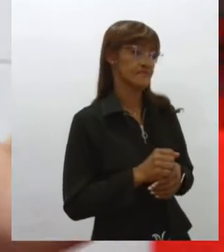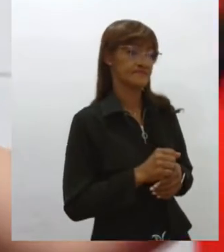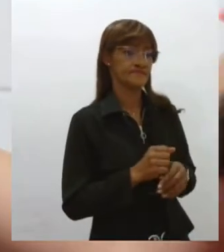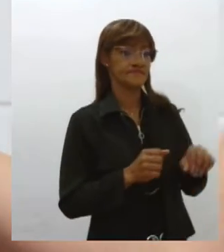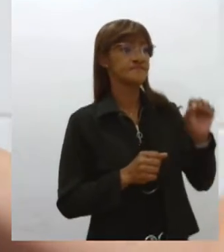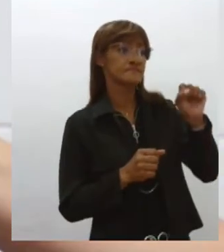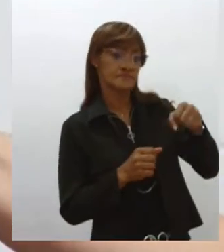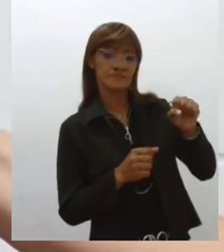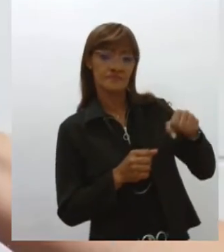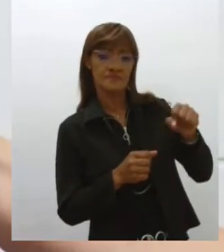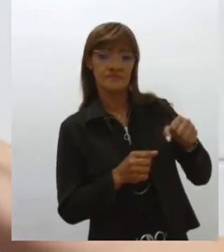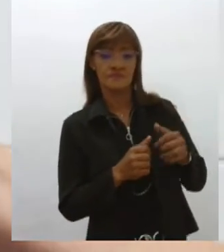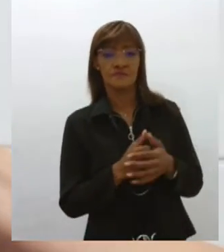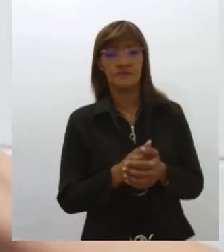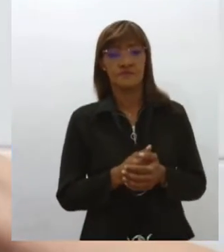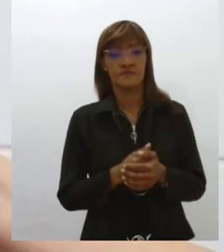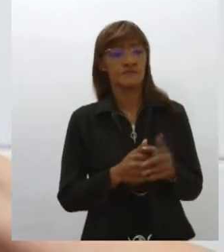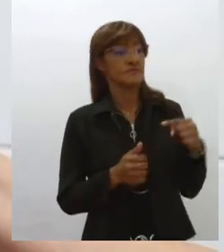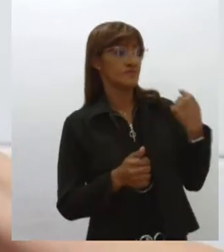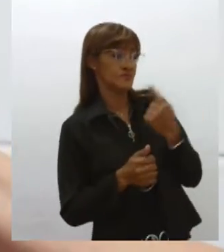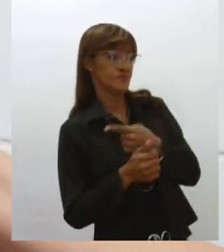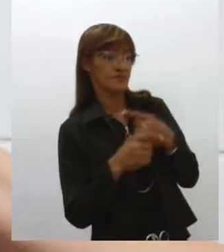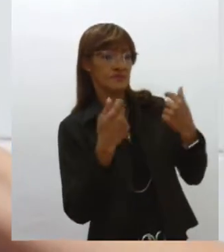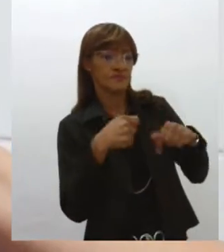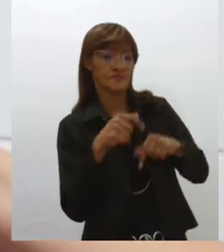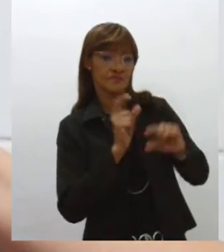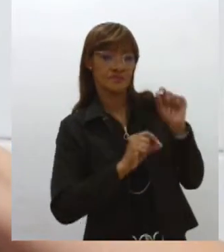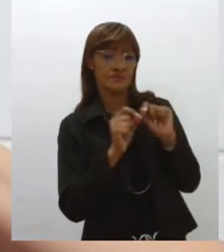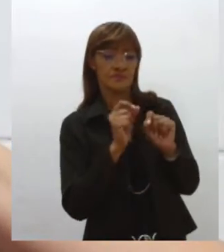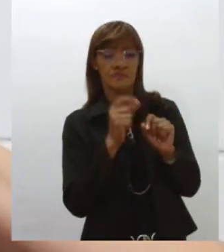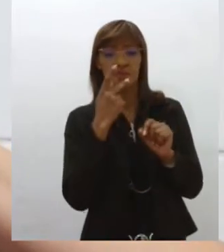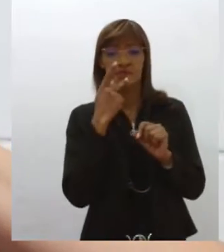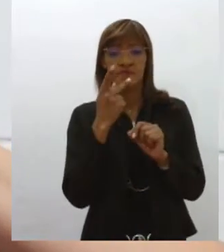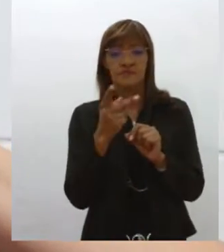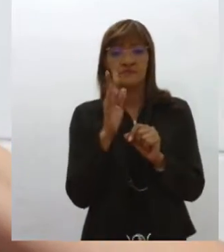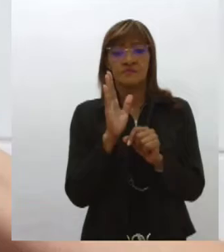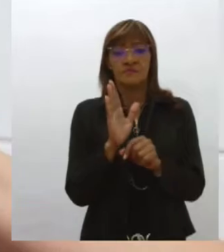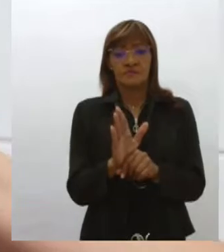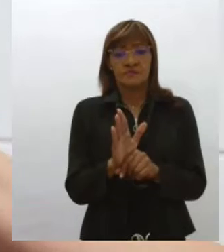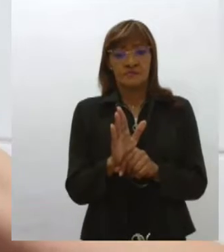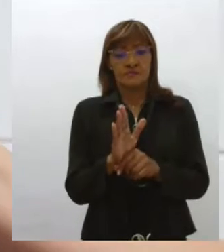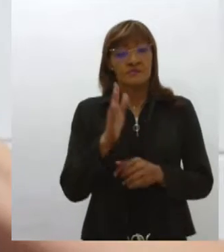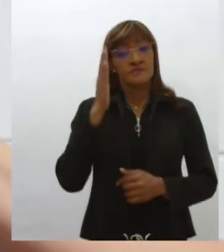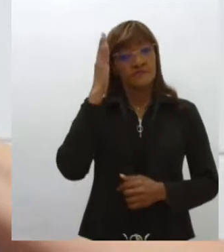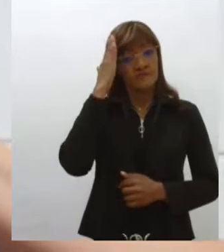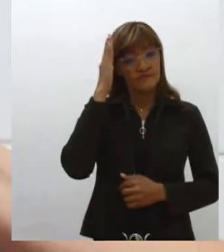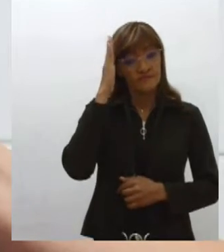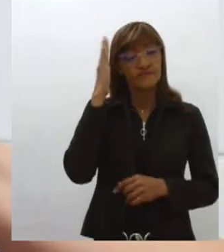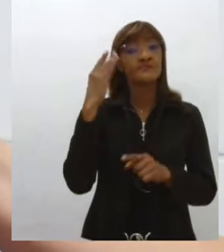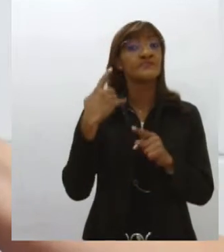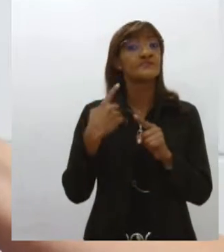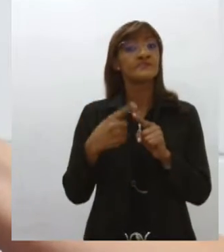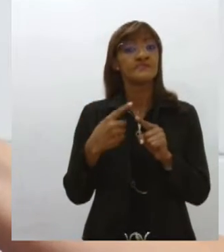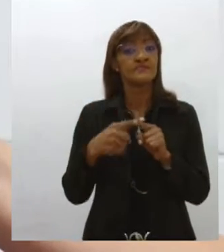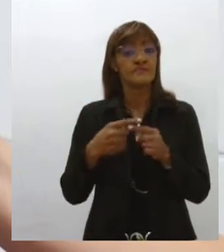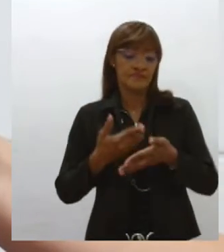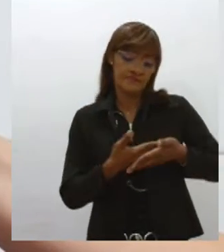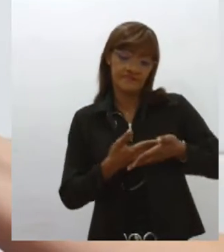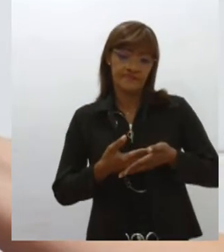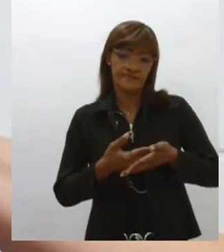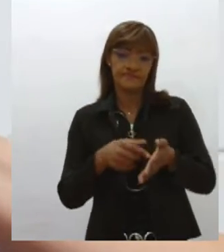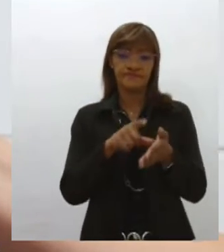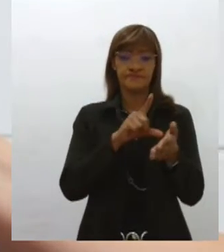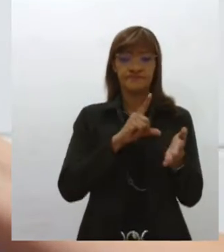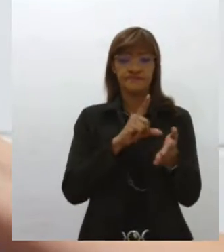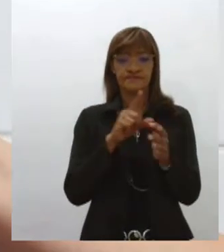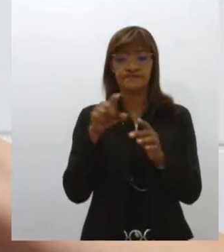mesmo, a gente tem que, quando a fala de prematuridade, gente tem que entender as causas porque a criança está nascendo prematura, não?